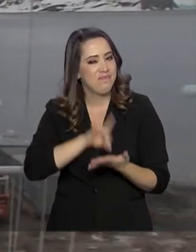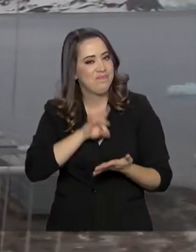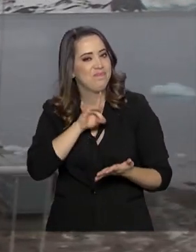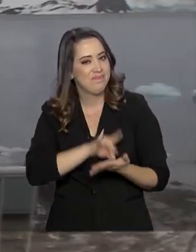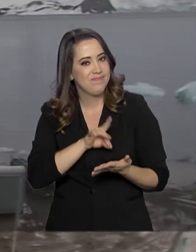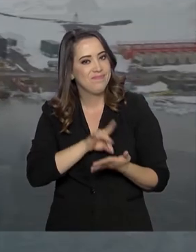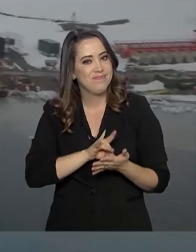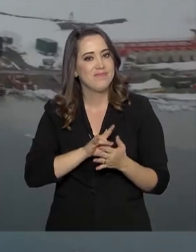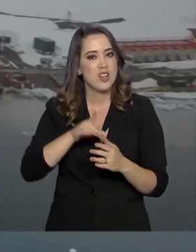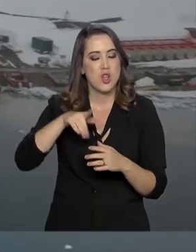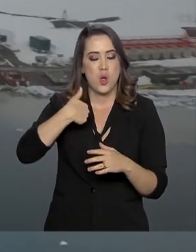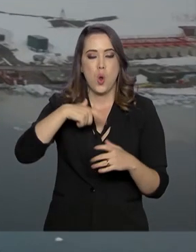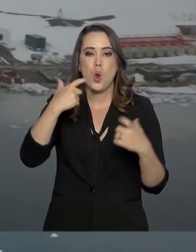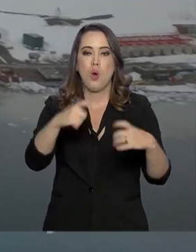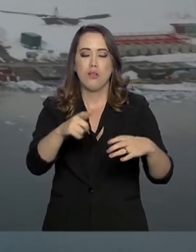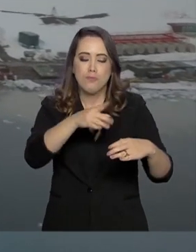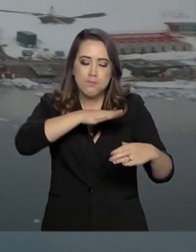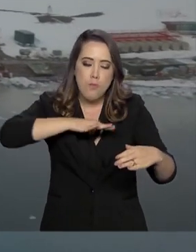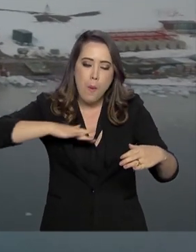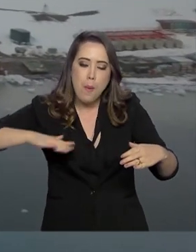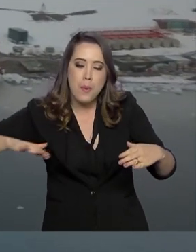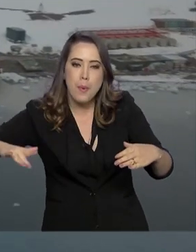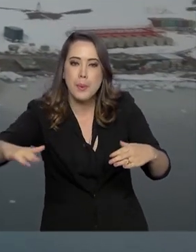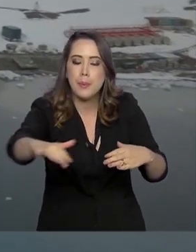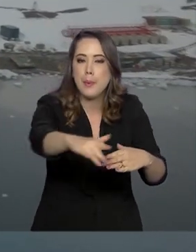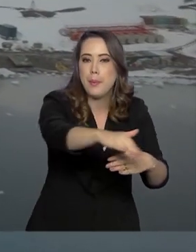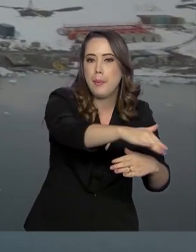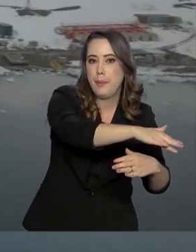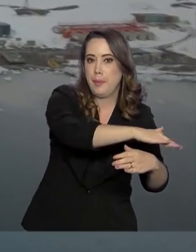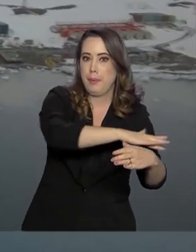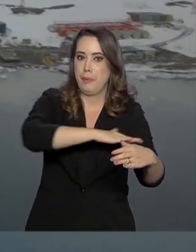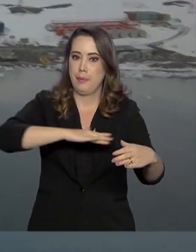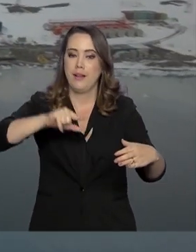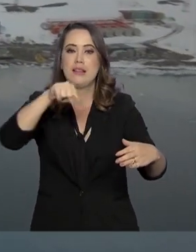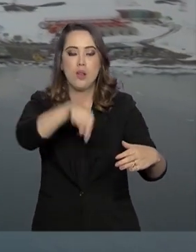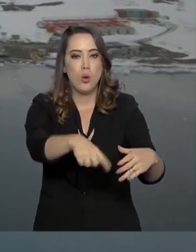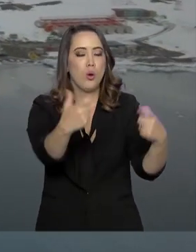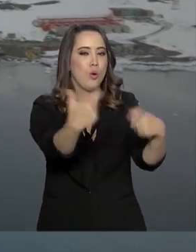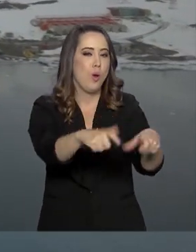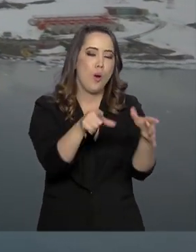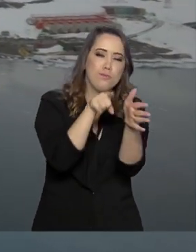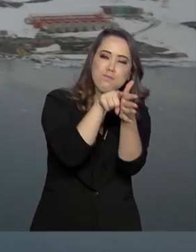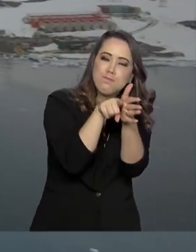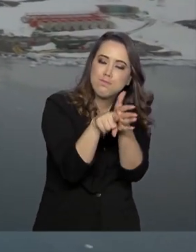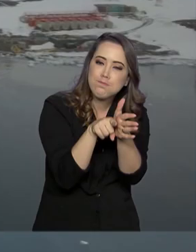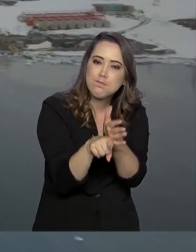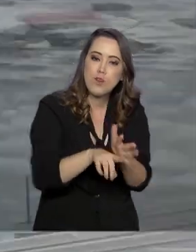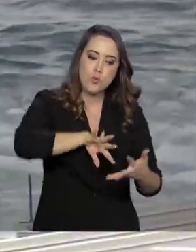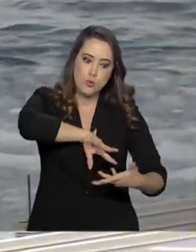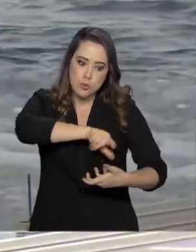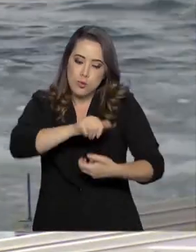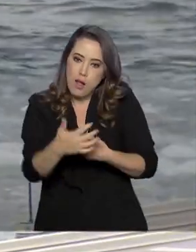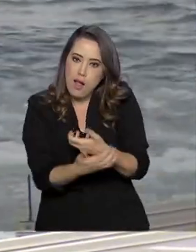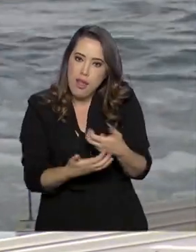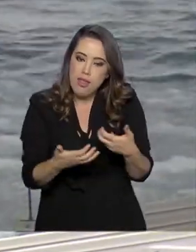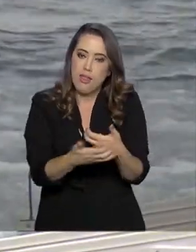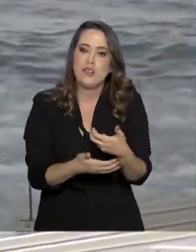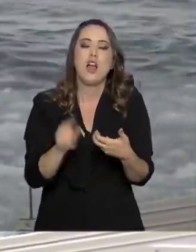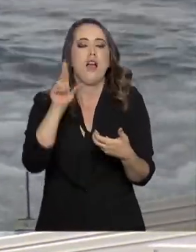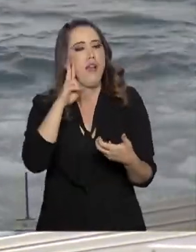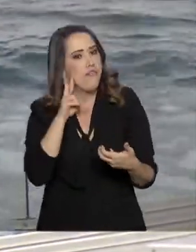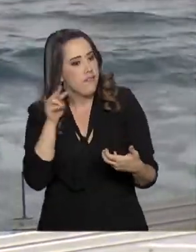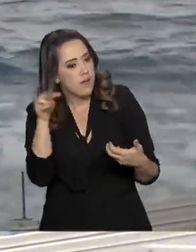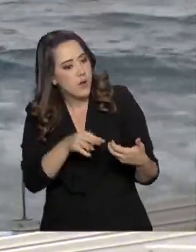Jorge, na Antártica. O local onde fica a base Comandante Ferraz, a Estação Brasileira de Pesquisa no Continente Gelado, é considerado